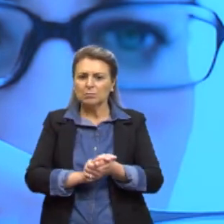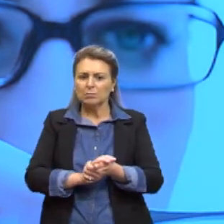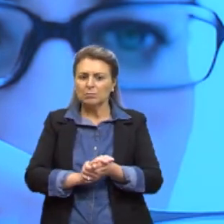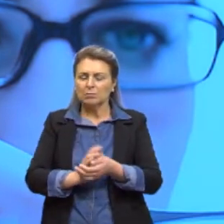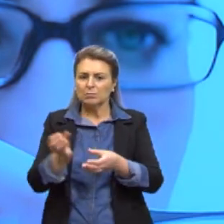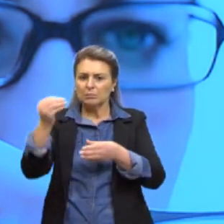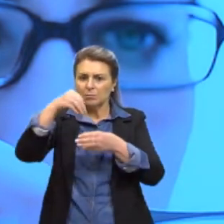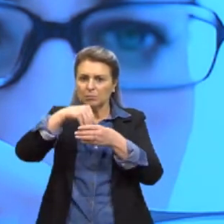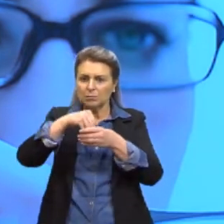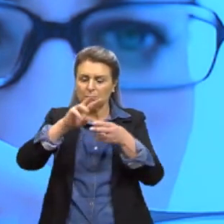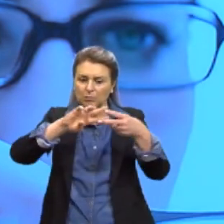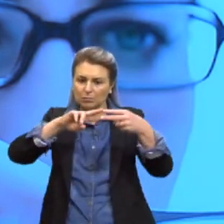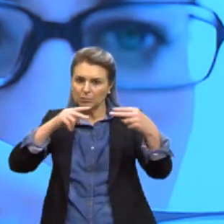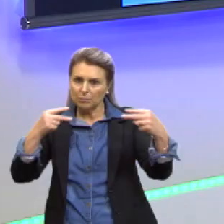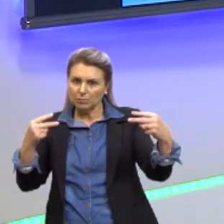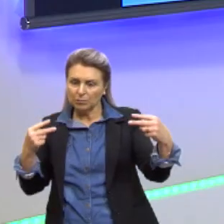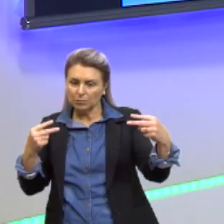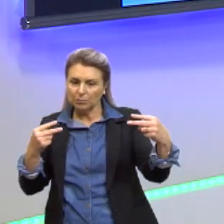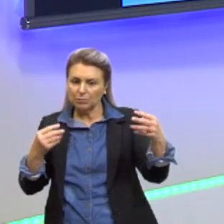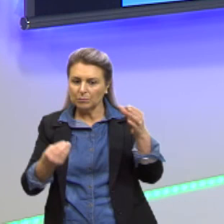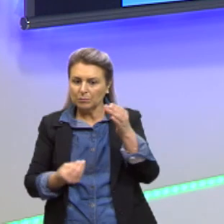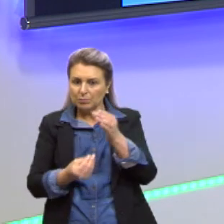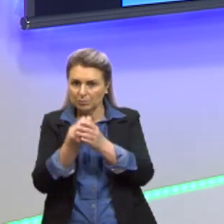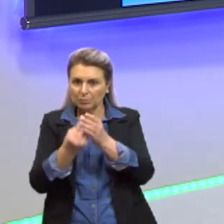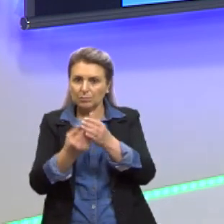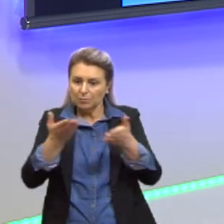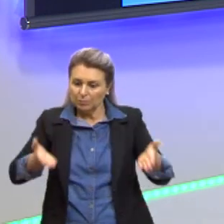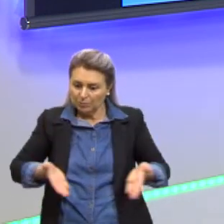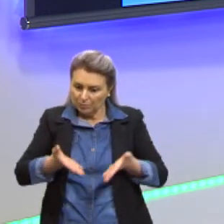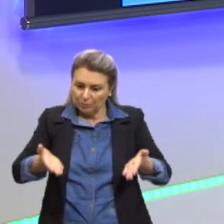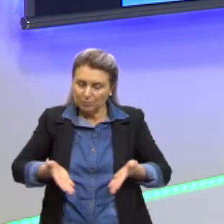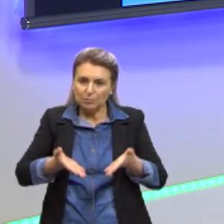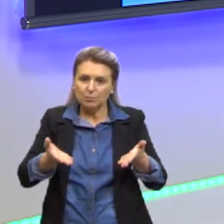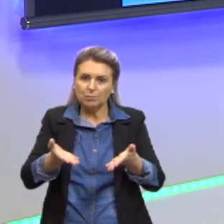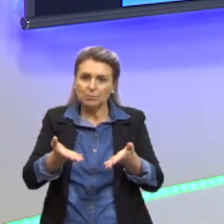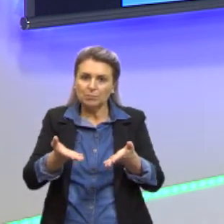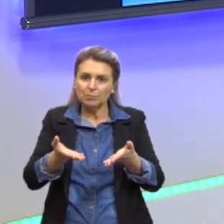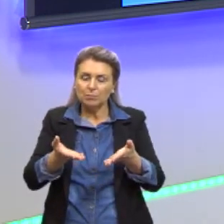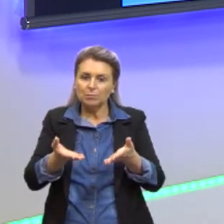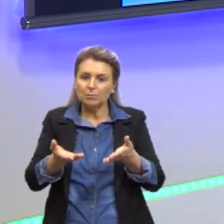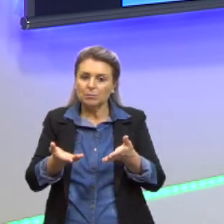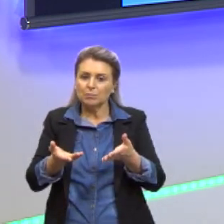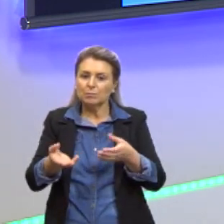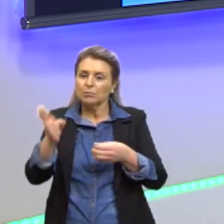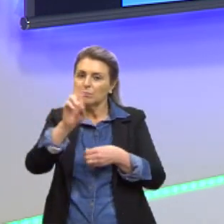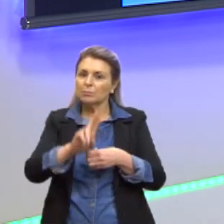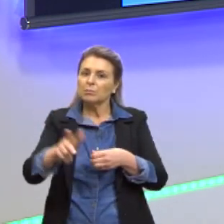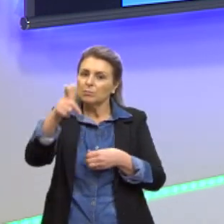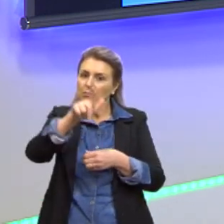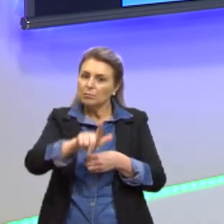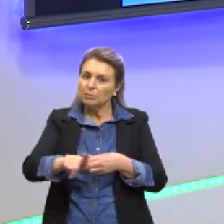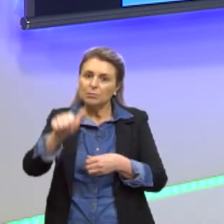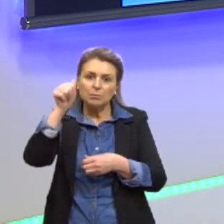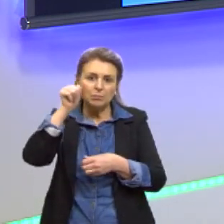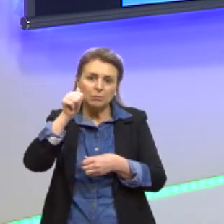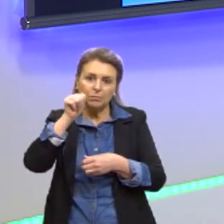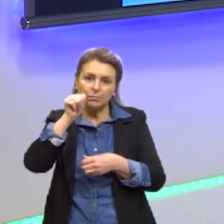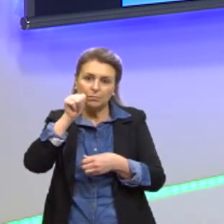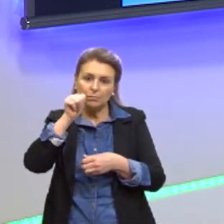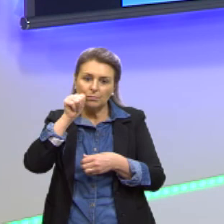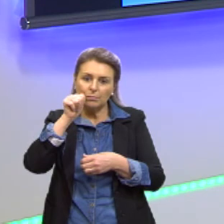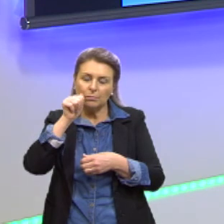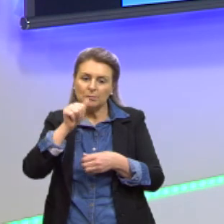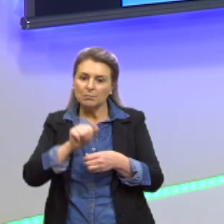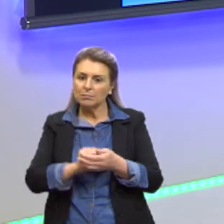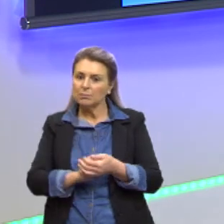codifica para a produção desses glóbulos e implantaram de volta na menina. O que aconteceu foi que ela